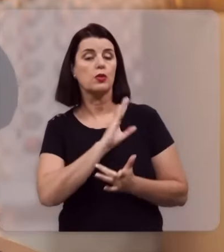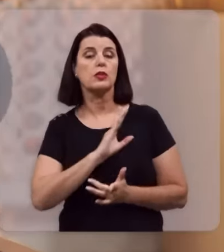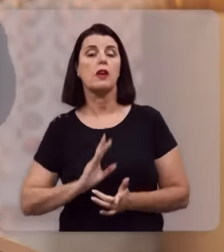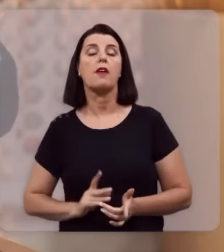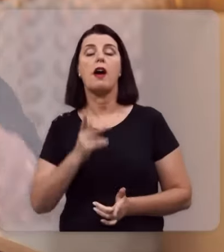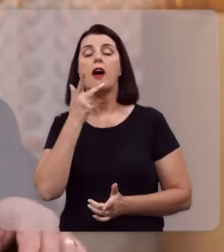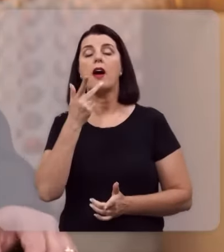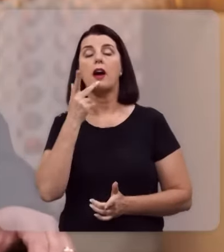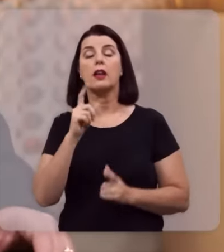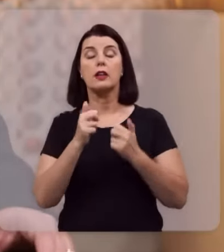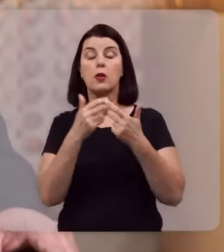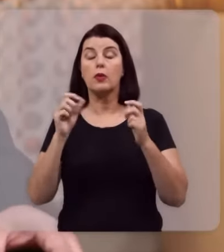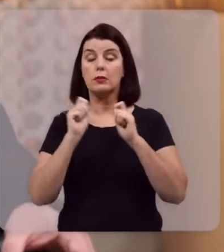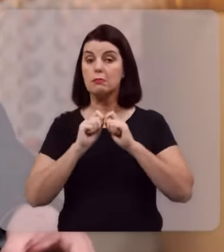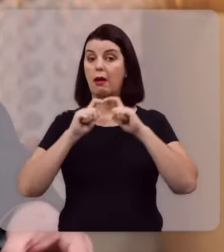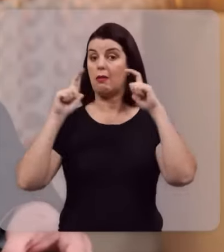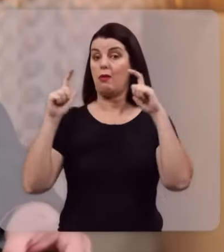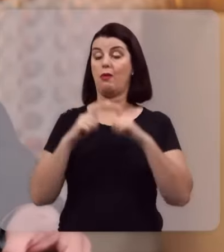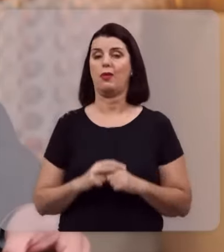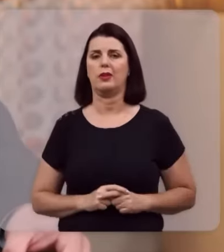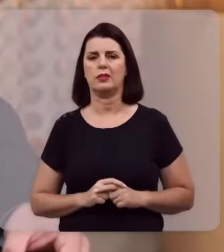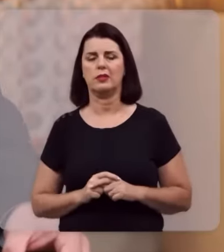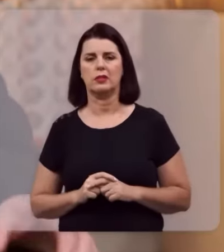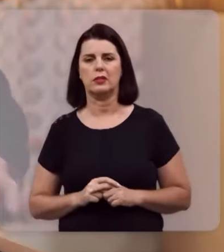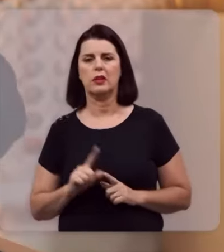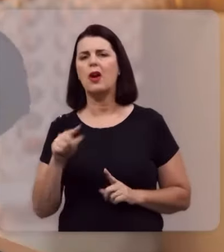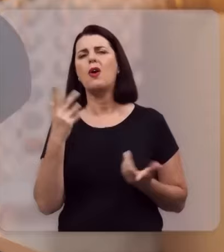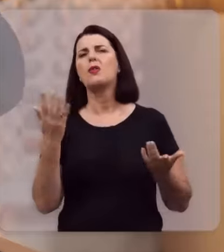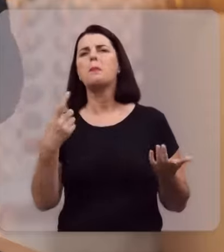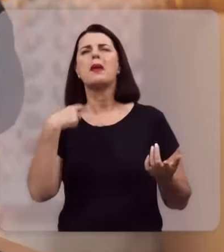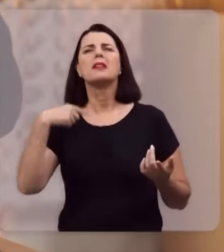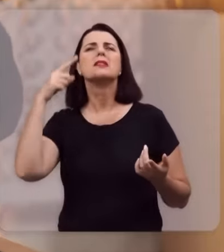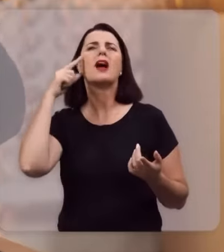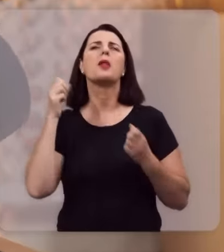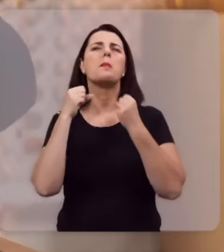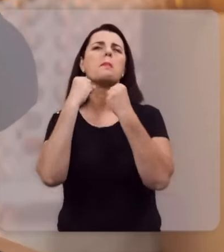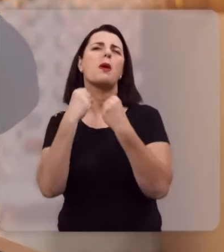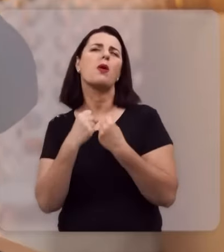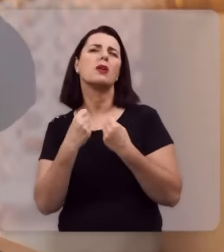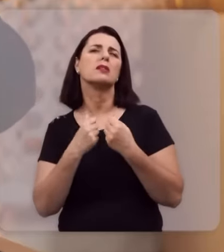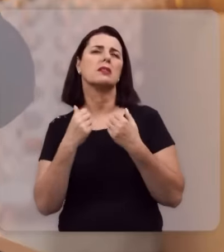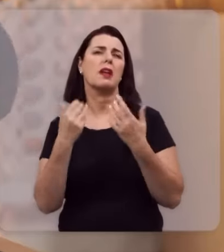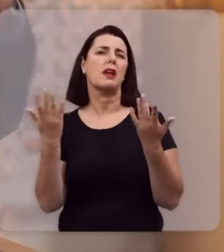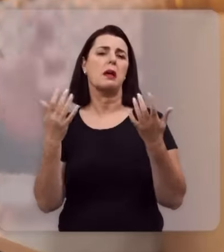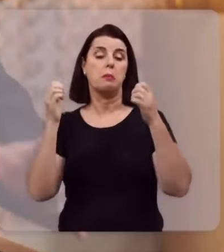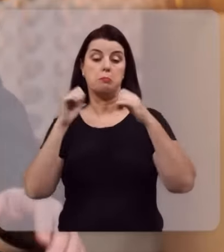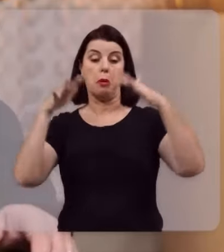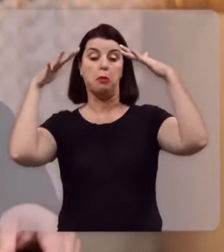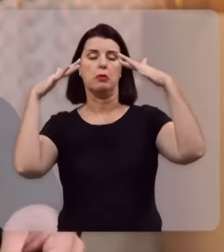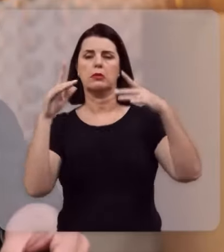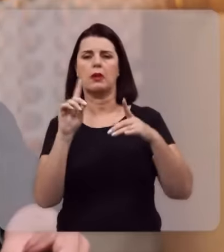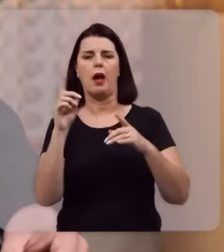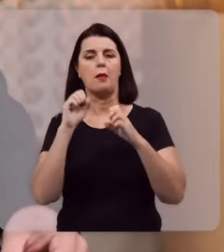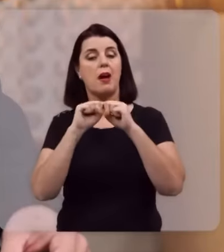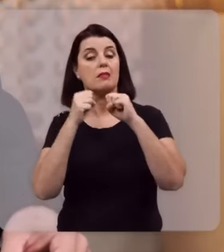maiores, não na perspectiva de poder ou de coisa sobrenatural,